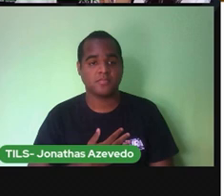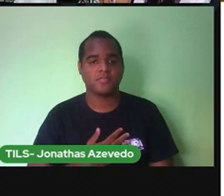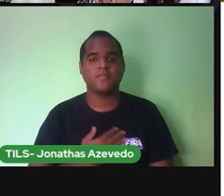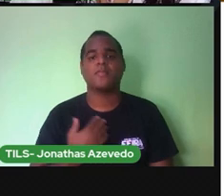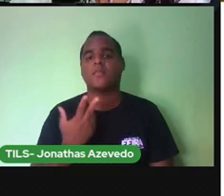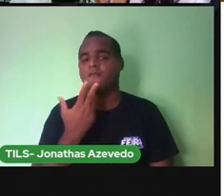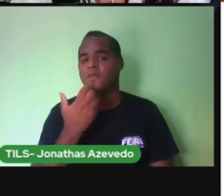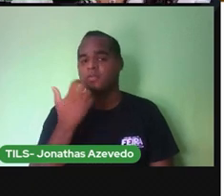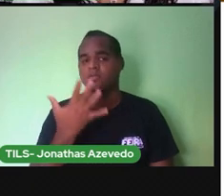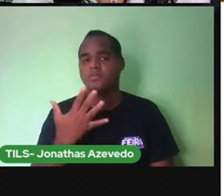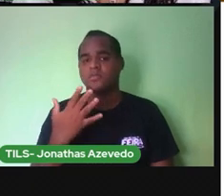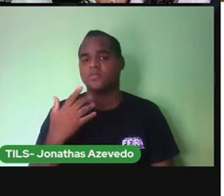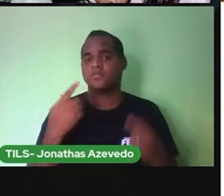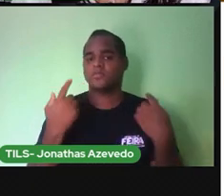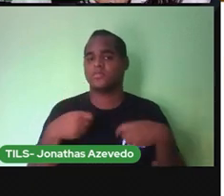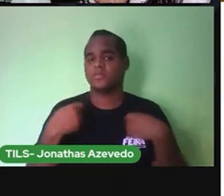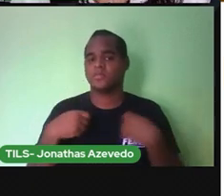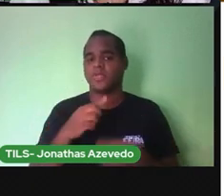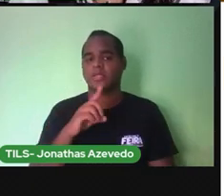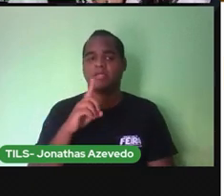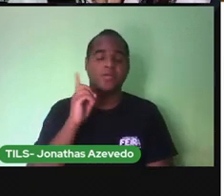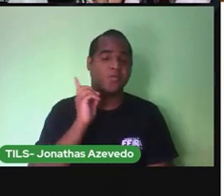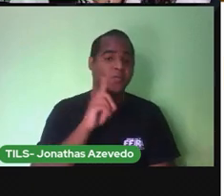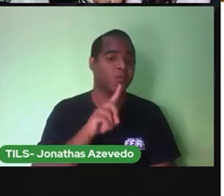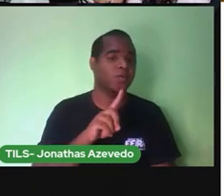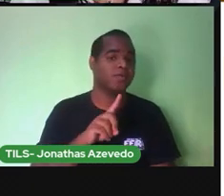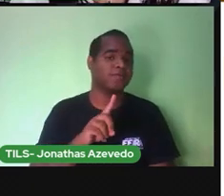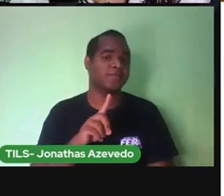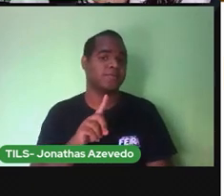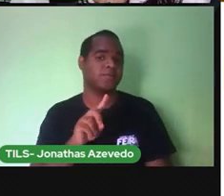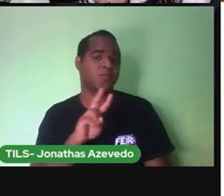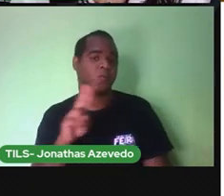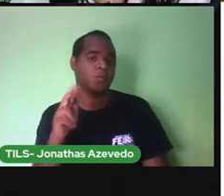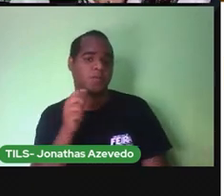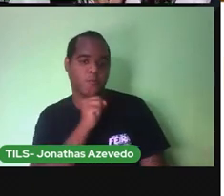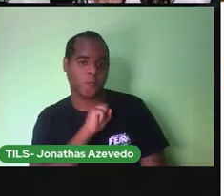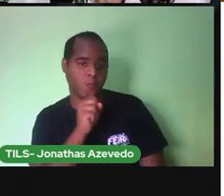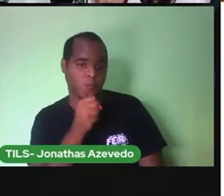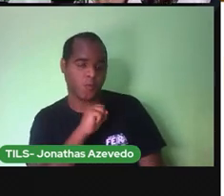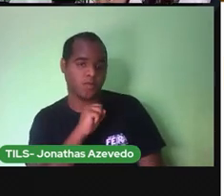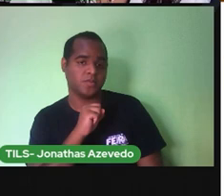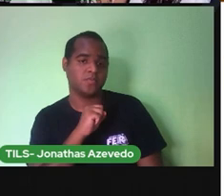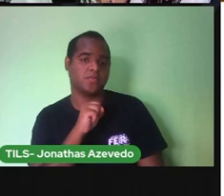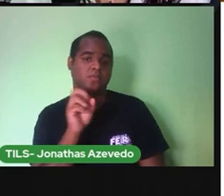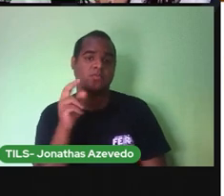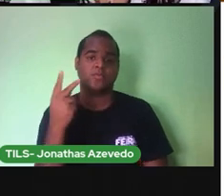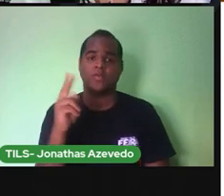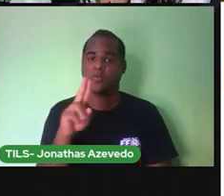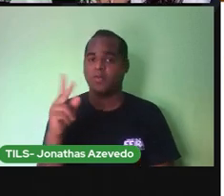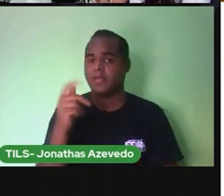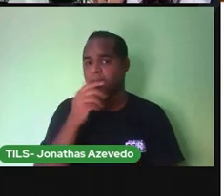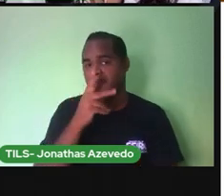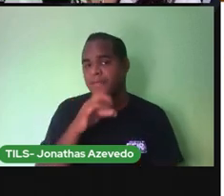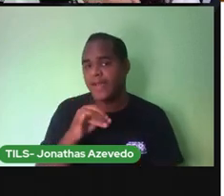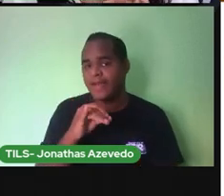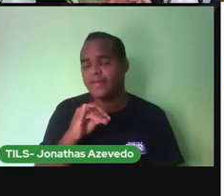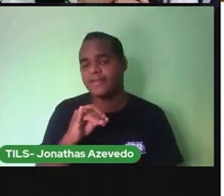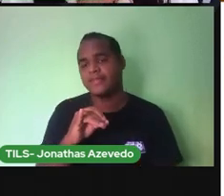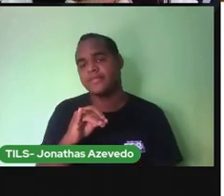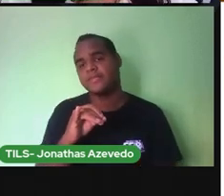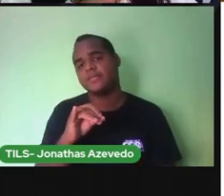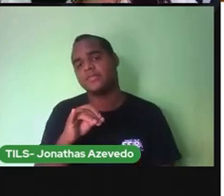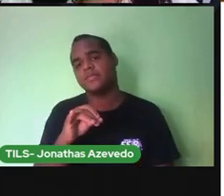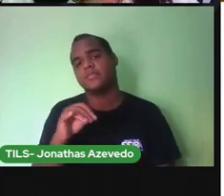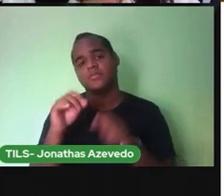E preenchido. A data, o nome dos avós, o nome dos pais, o